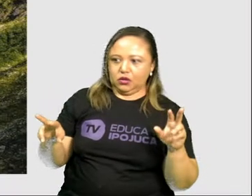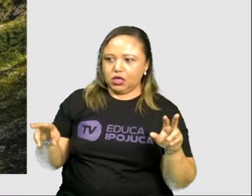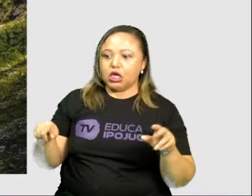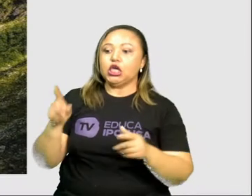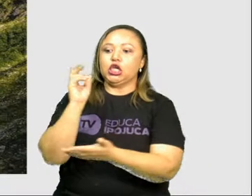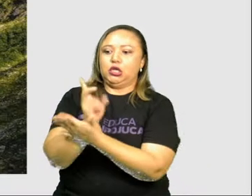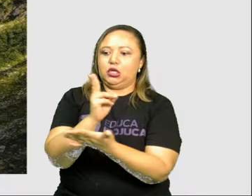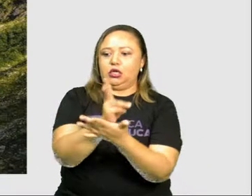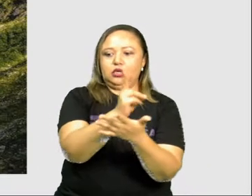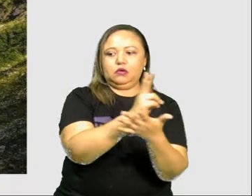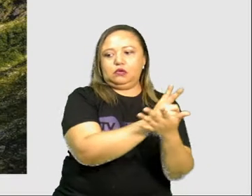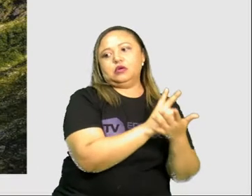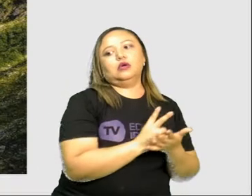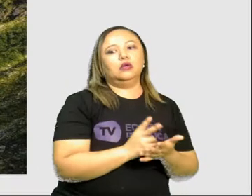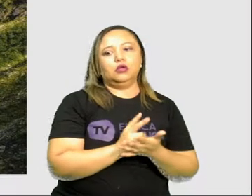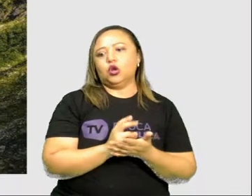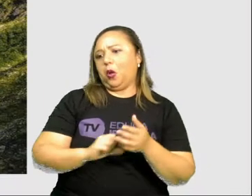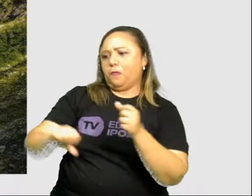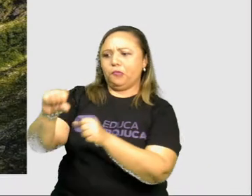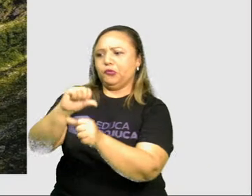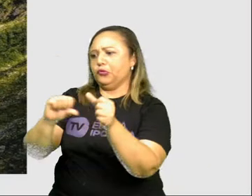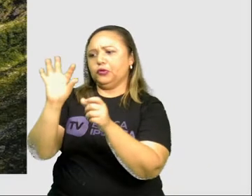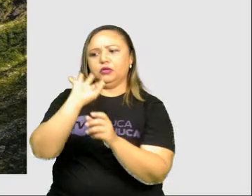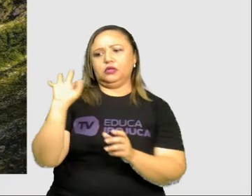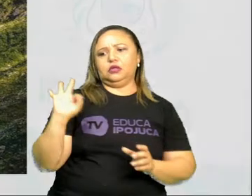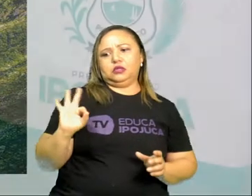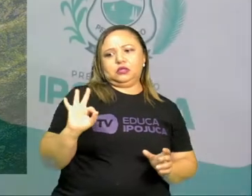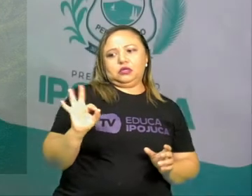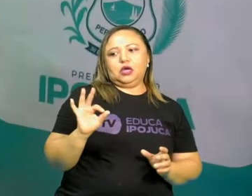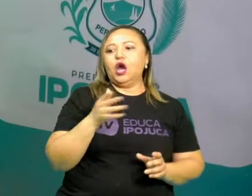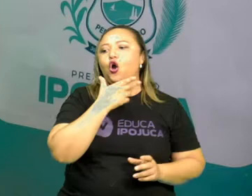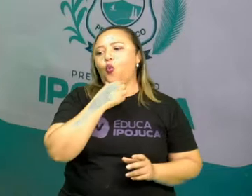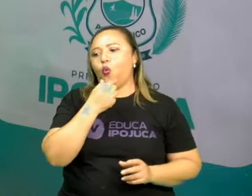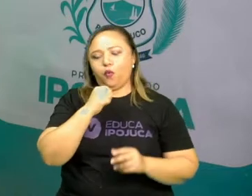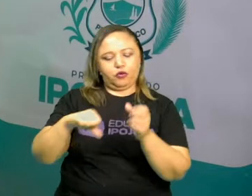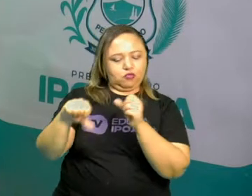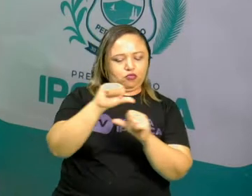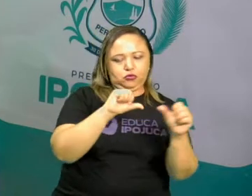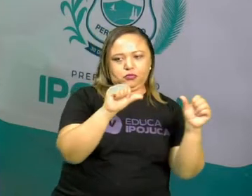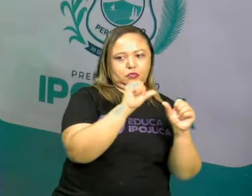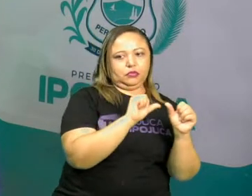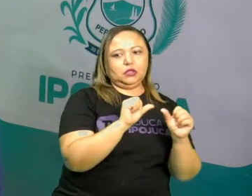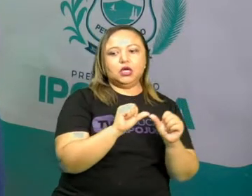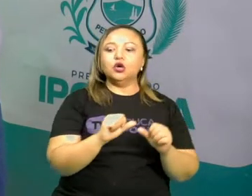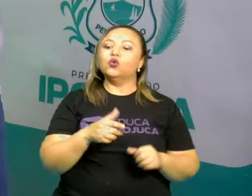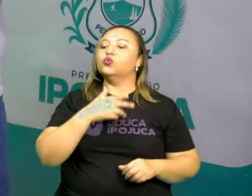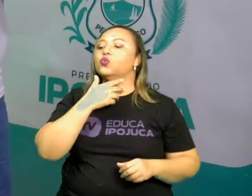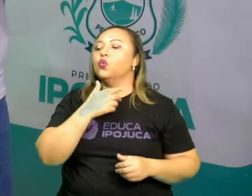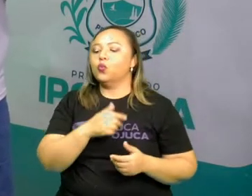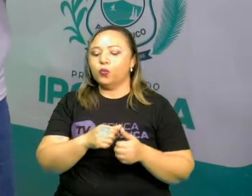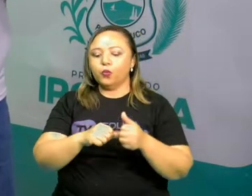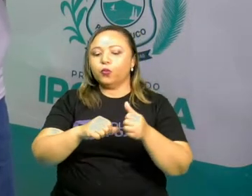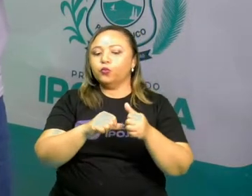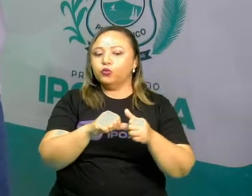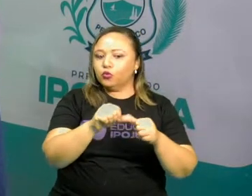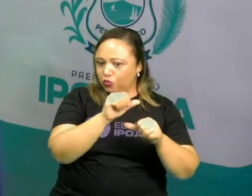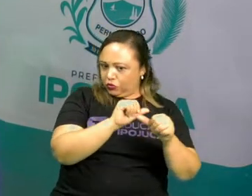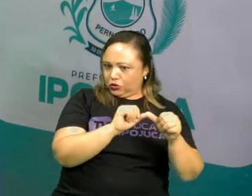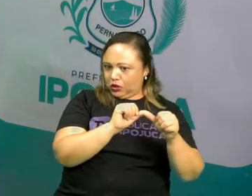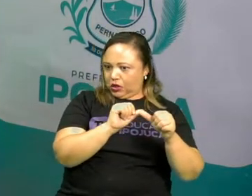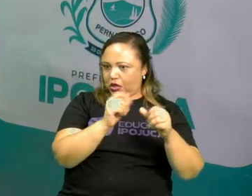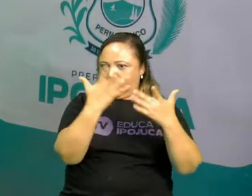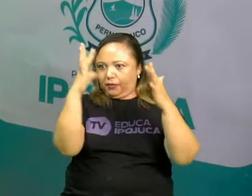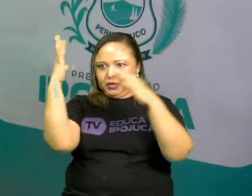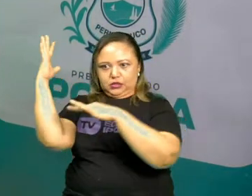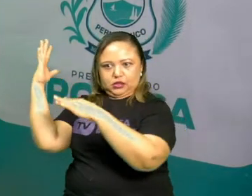predominantes, pouco ou nada modificados pelo homem. Quando o homem não interfere com o meio ambiente, a